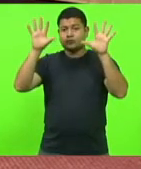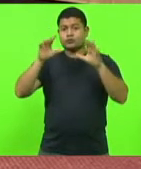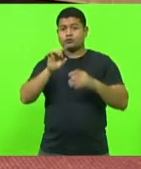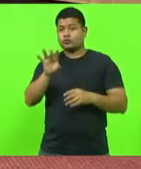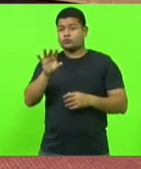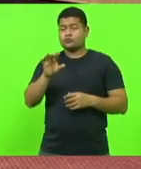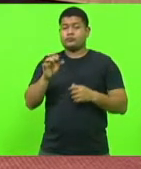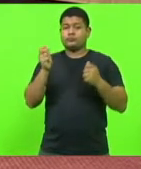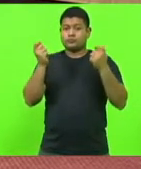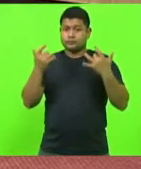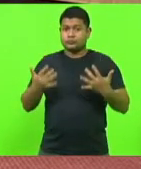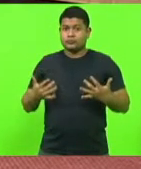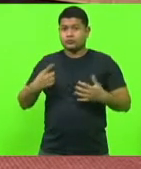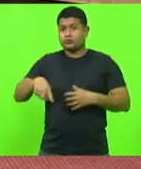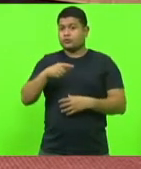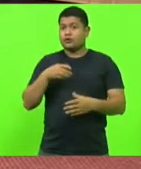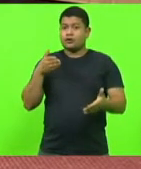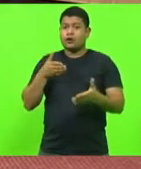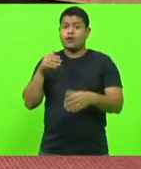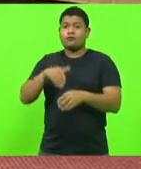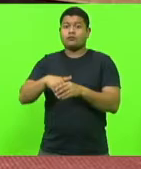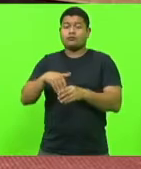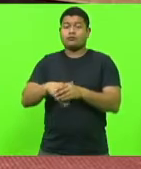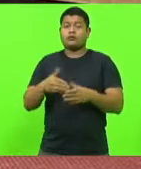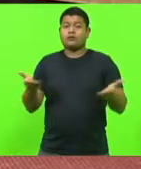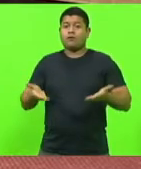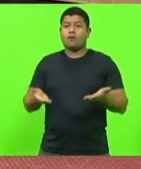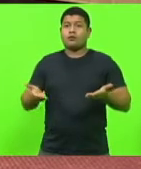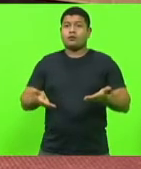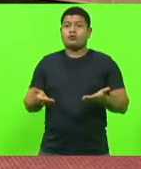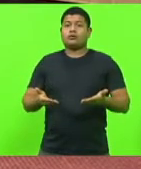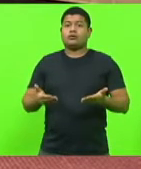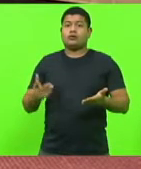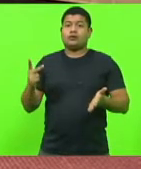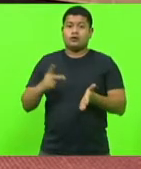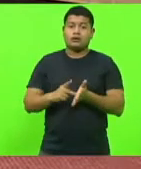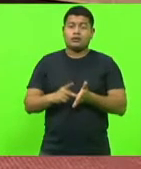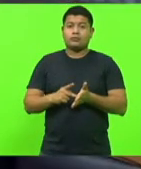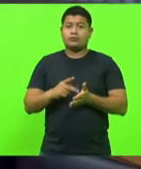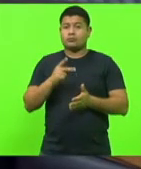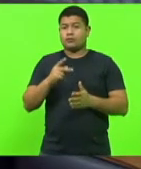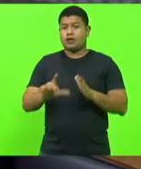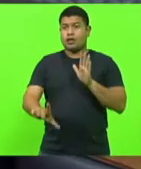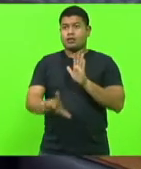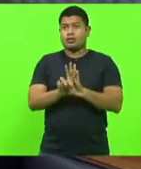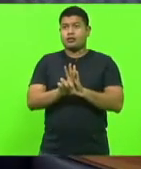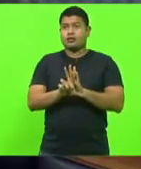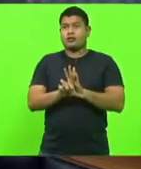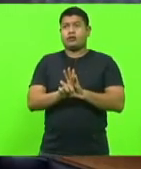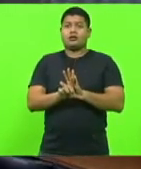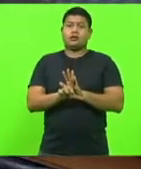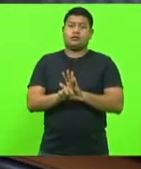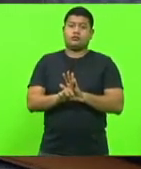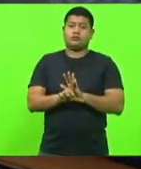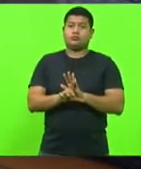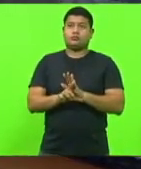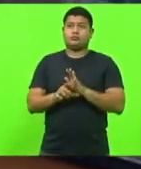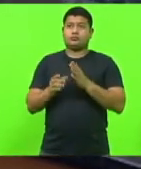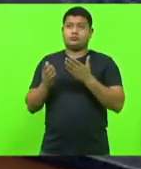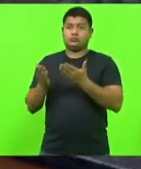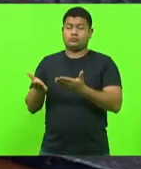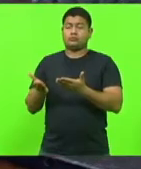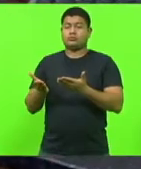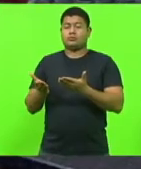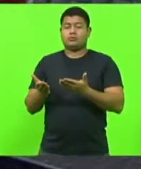que é o que nós estamos votando para esclarecer. De fato, não foi toda a lei, tanto que eu disse isso e o deputado do Maurício confirma.